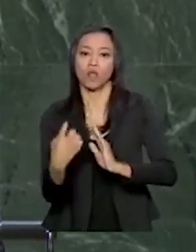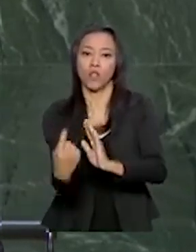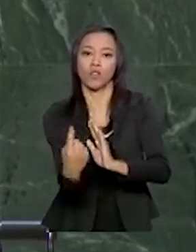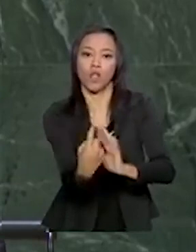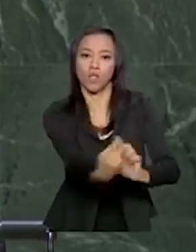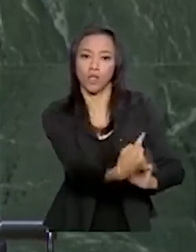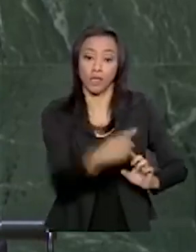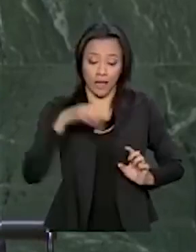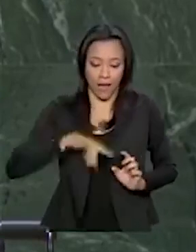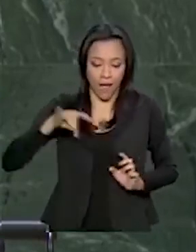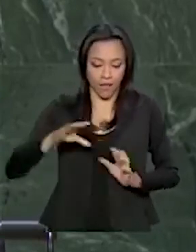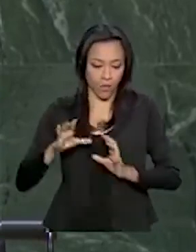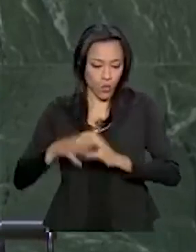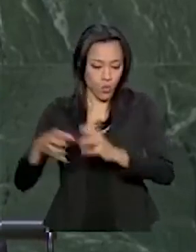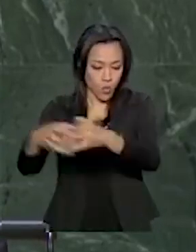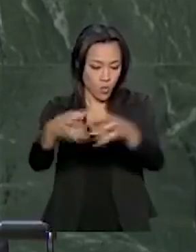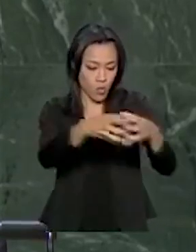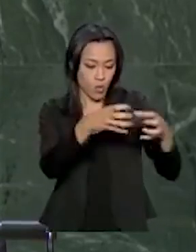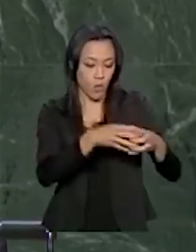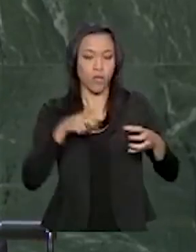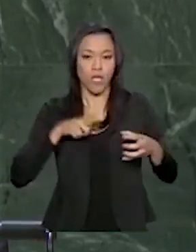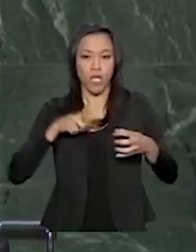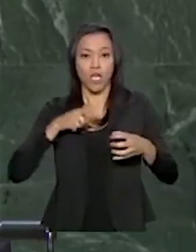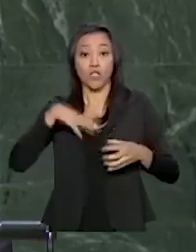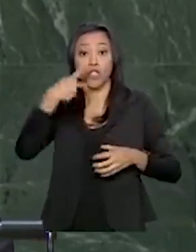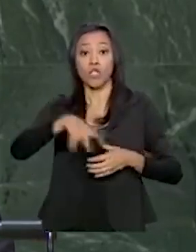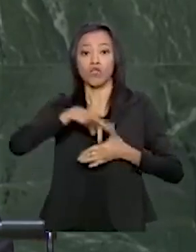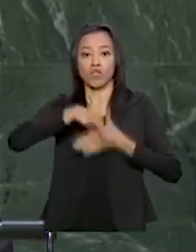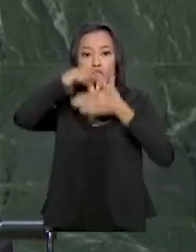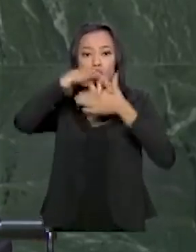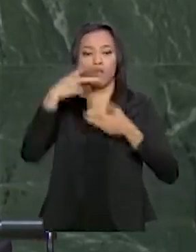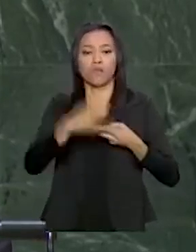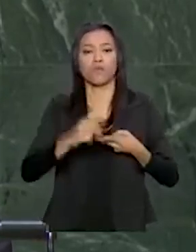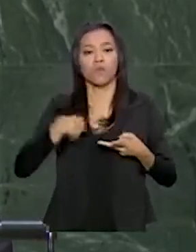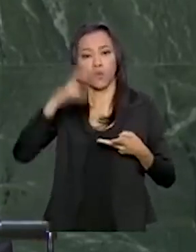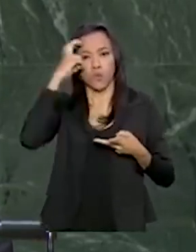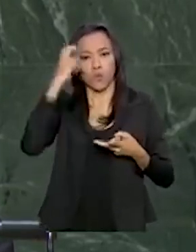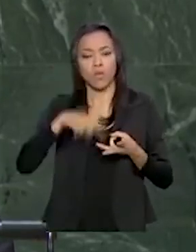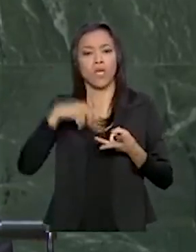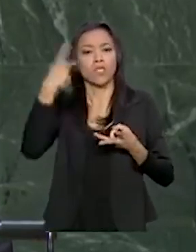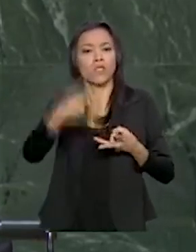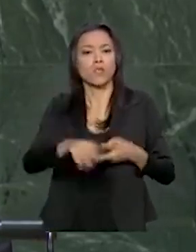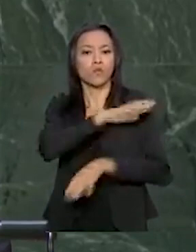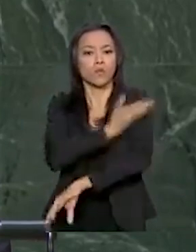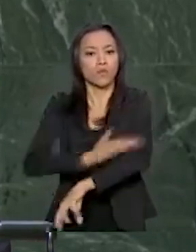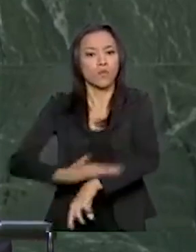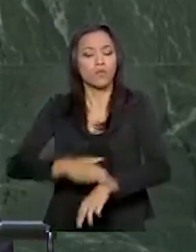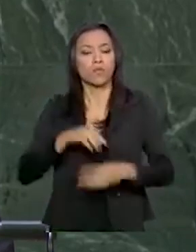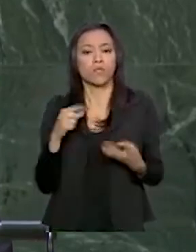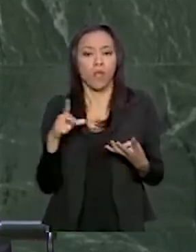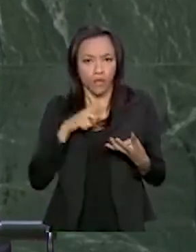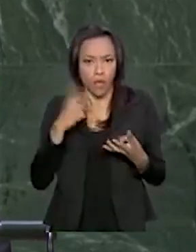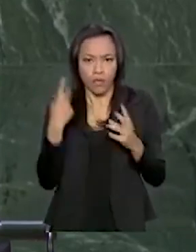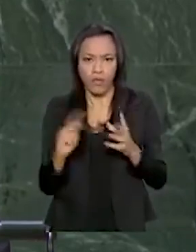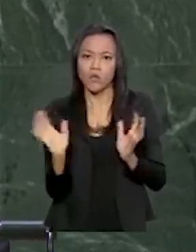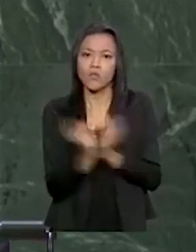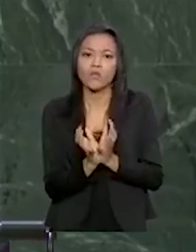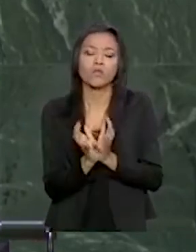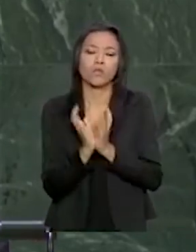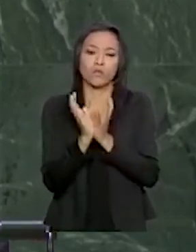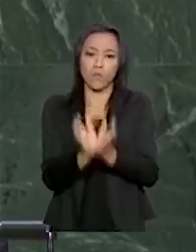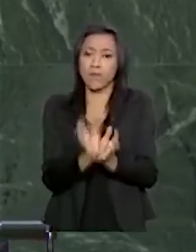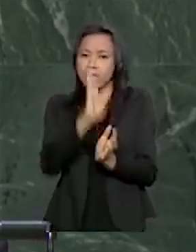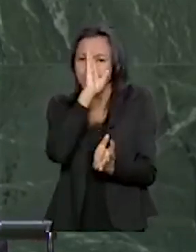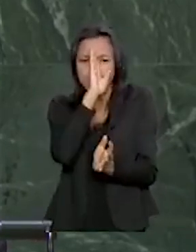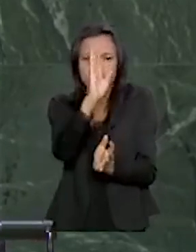povo ou tribo com seu cacique, sua cultura, suas tradições, seus costumes e, principalmente,